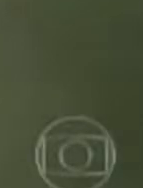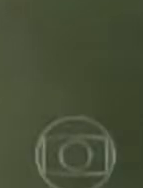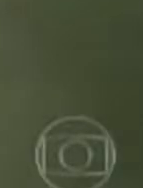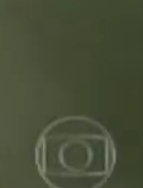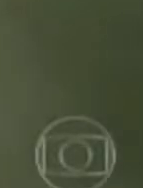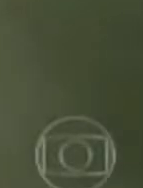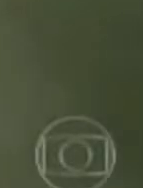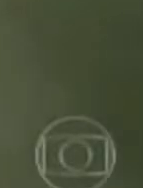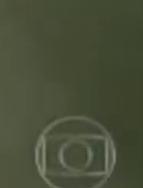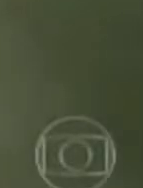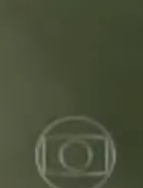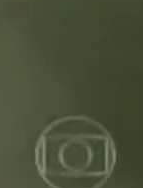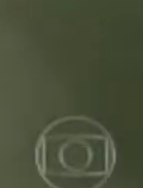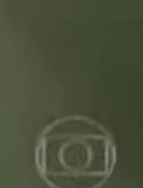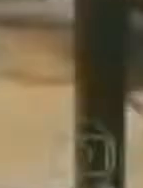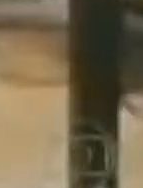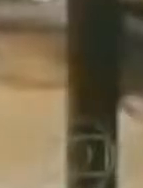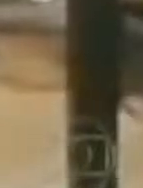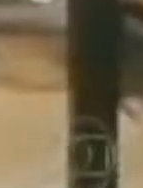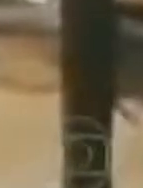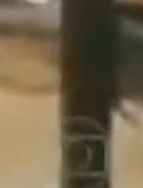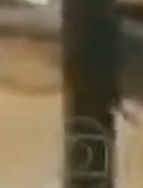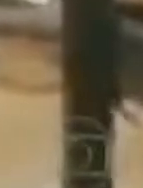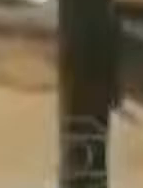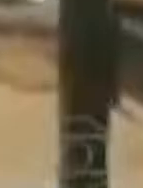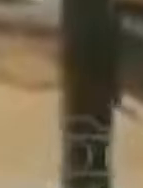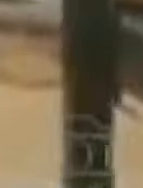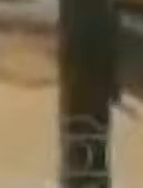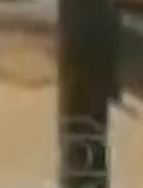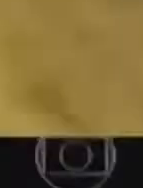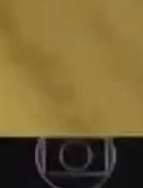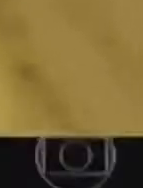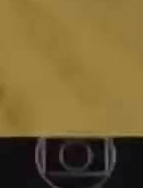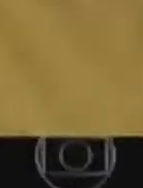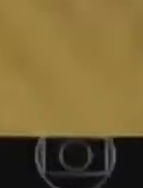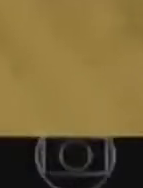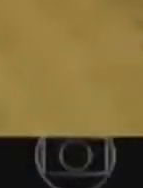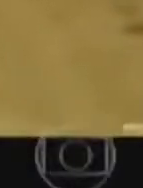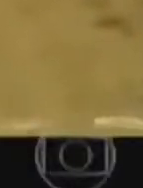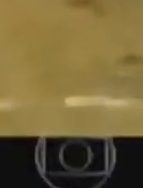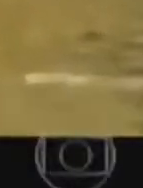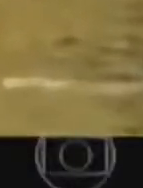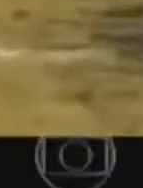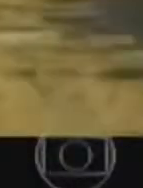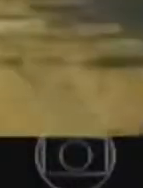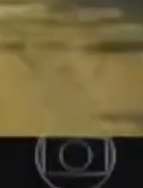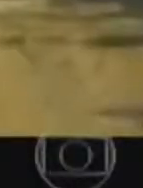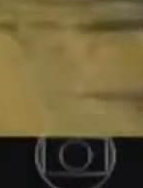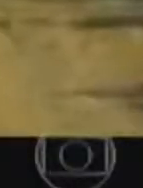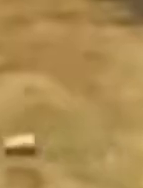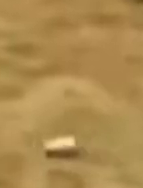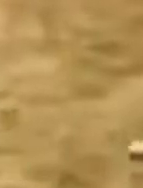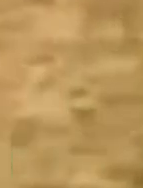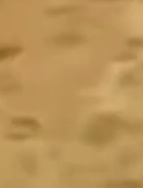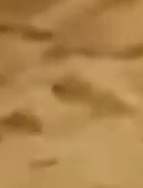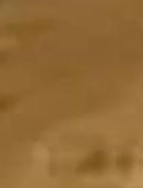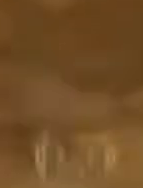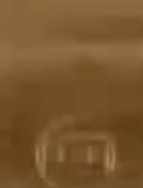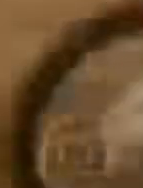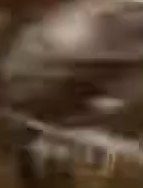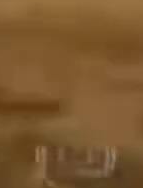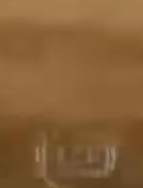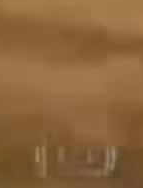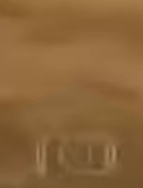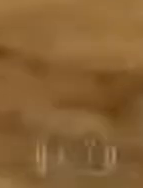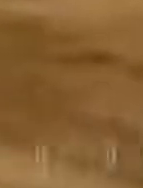ano em que o país criou uma lei que proíbe corridas de cachorros de qualquer raça, com pena de